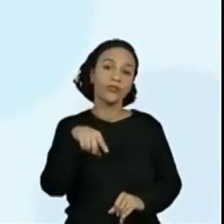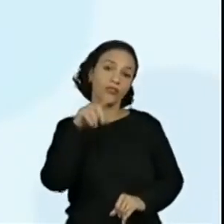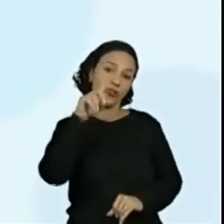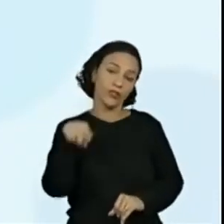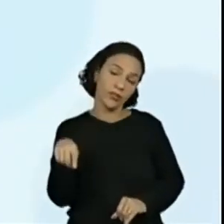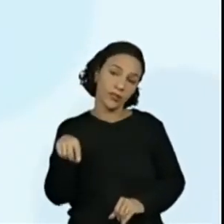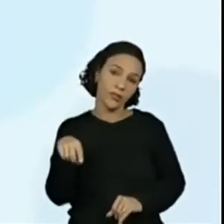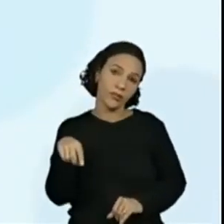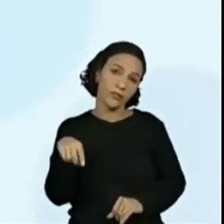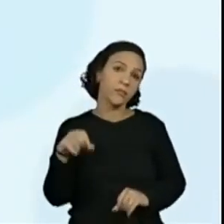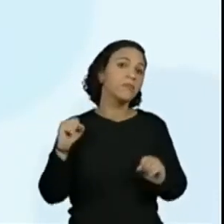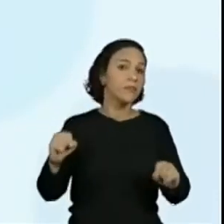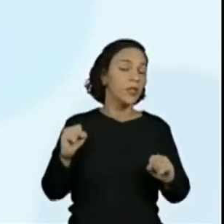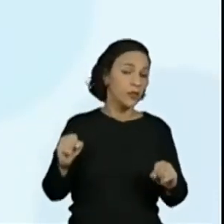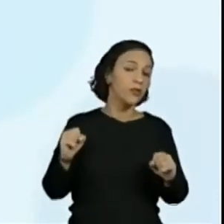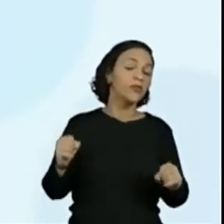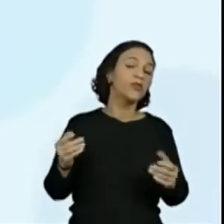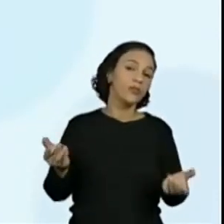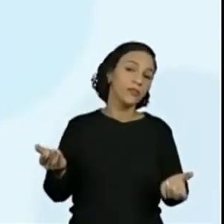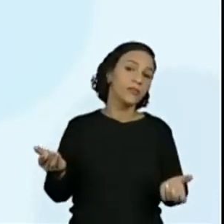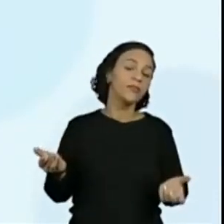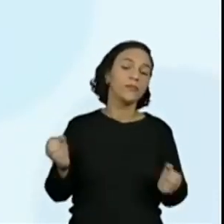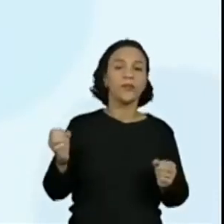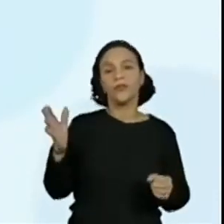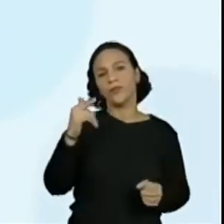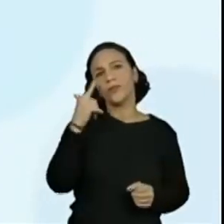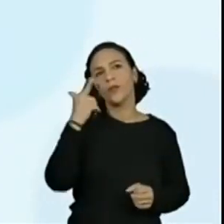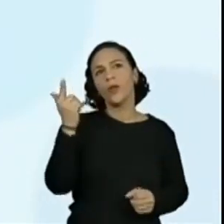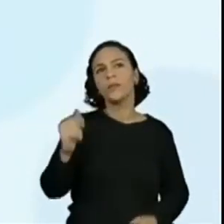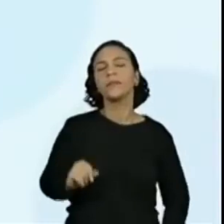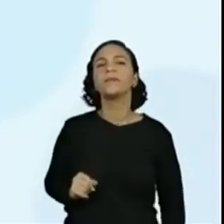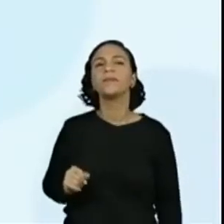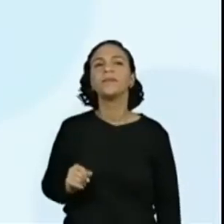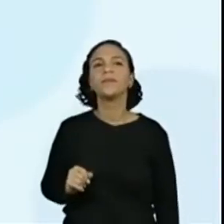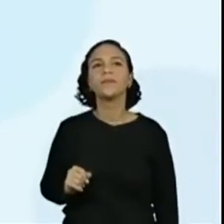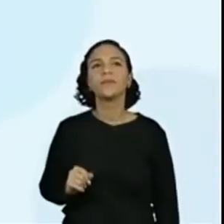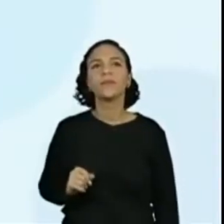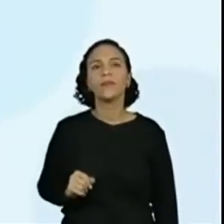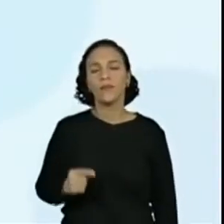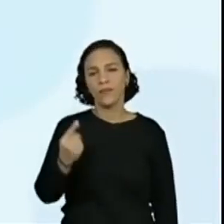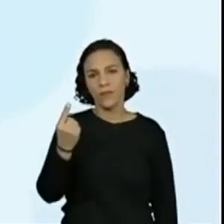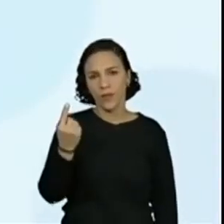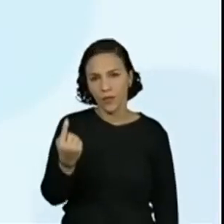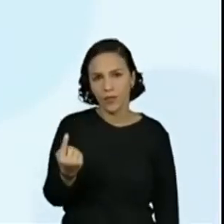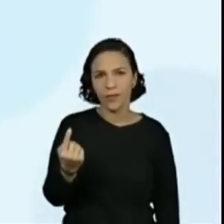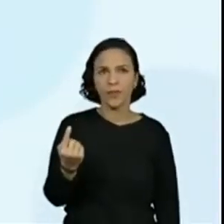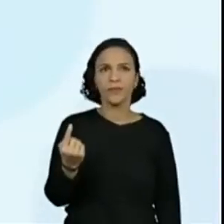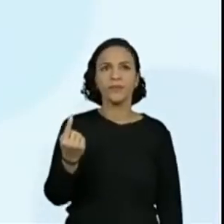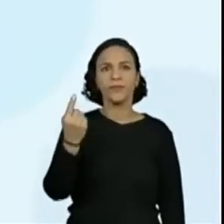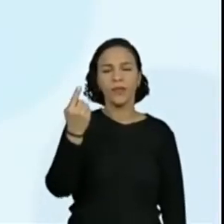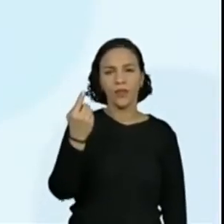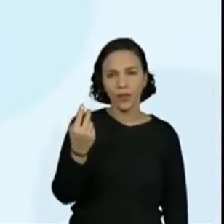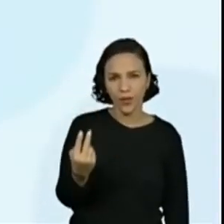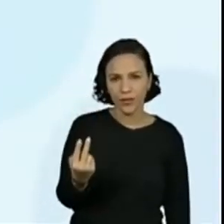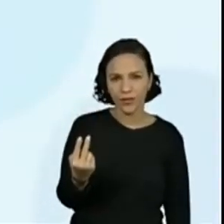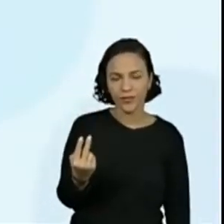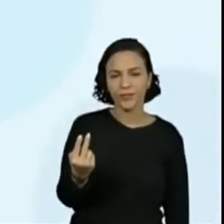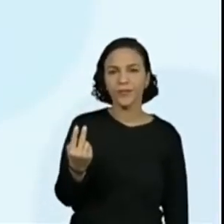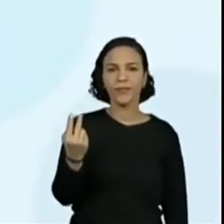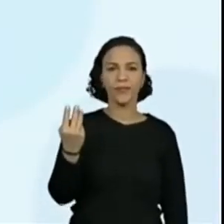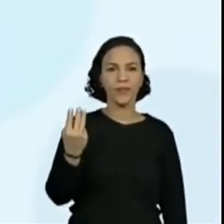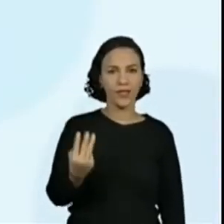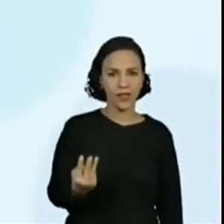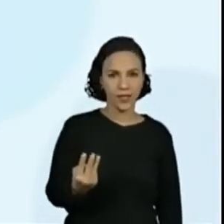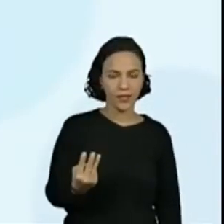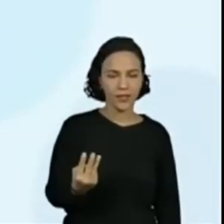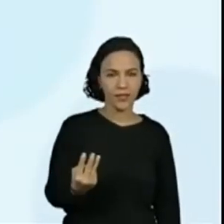formar um X aí onde já tem o tracinho? Também. Vamos de novo, então. Então, uma, duas, três,